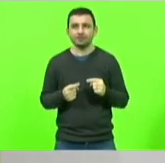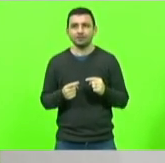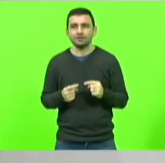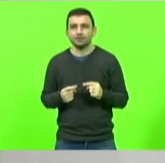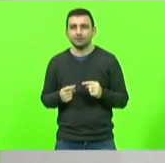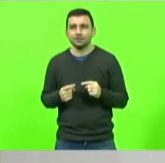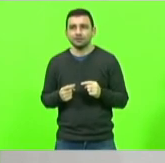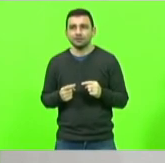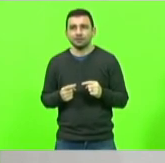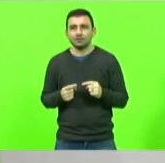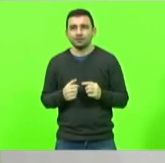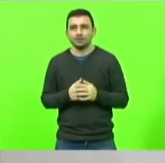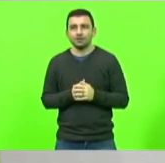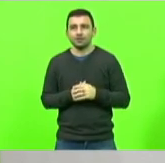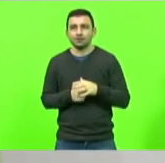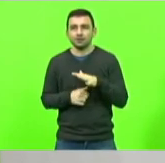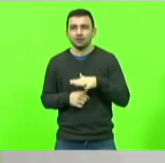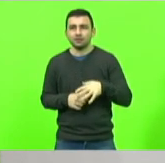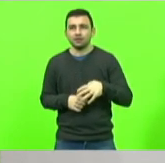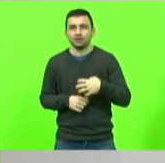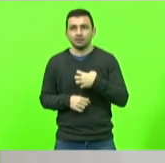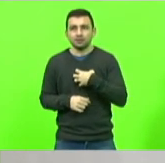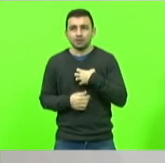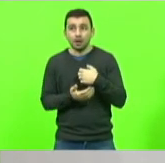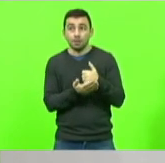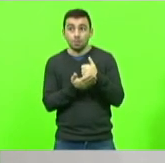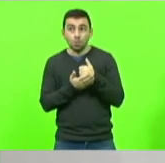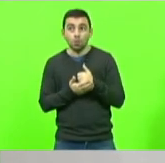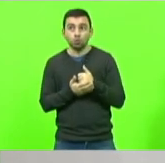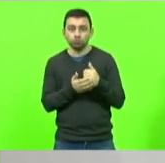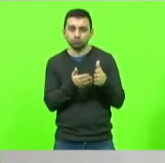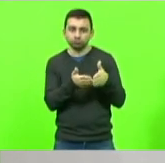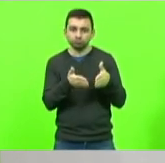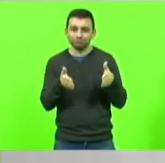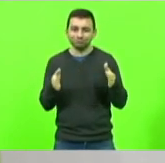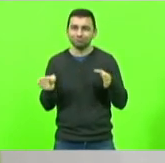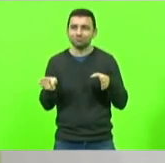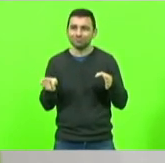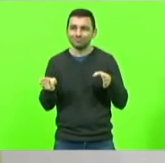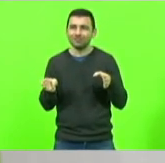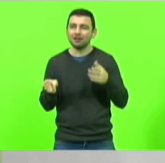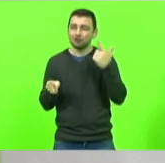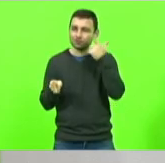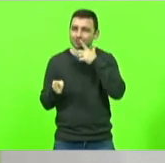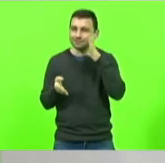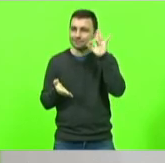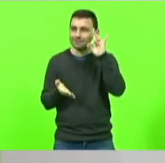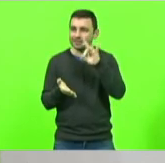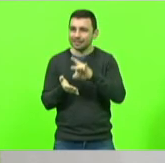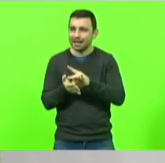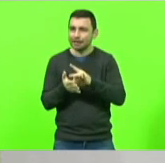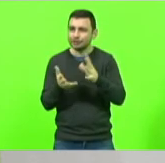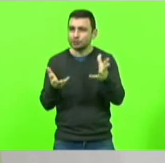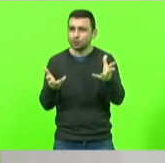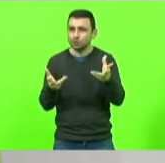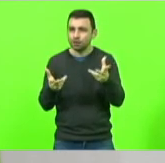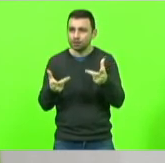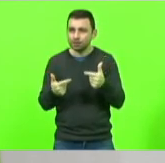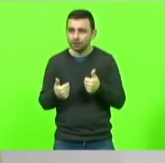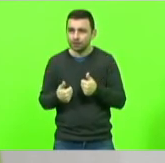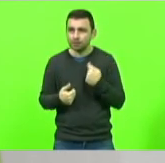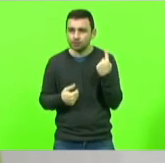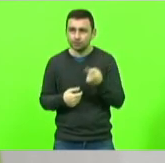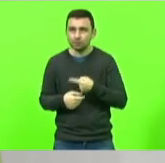sentindo o apoio durante eles realmente conseguimos realizar com qualidade o nosso